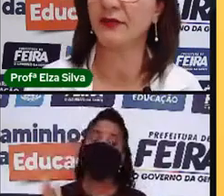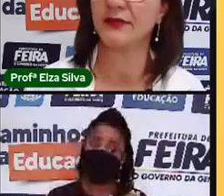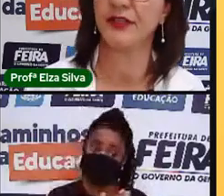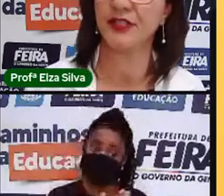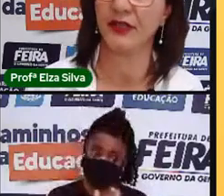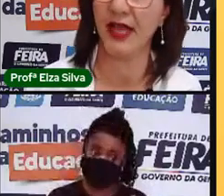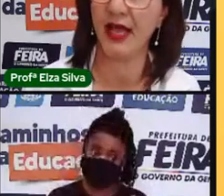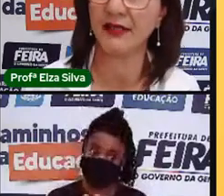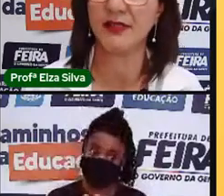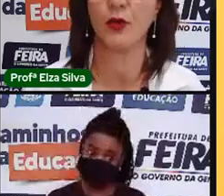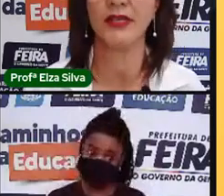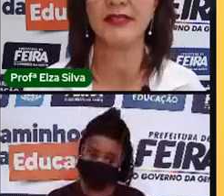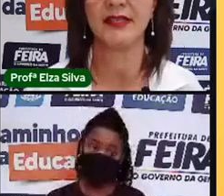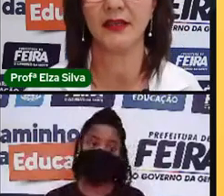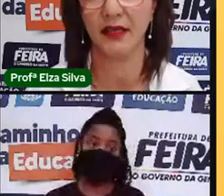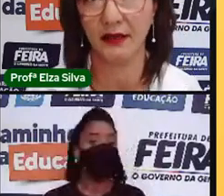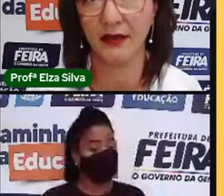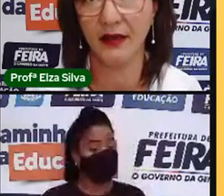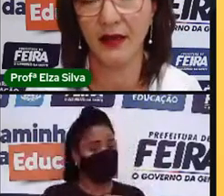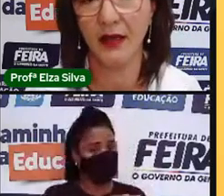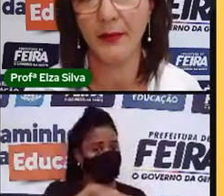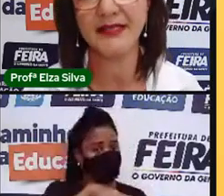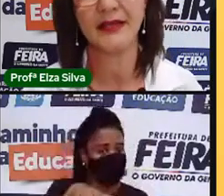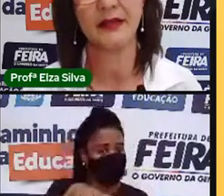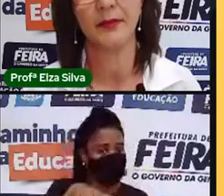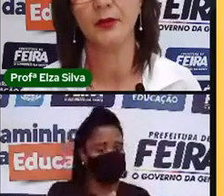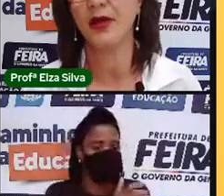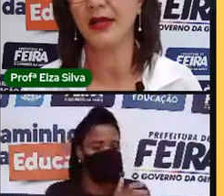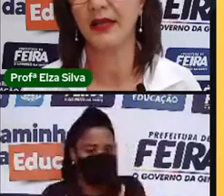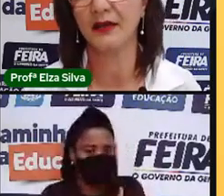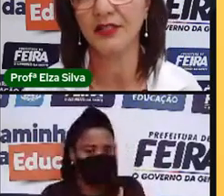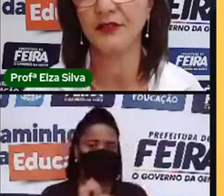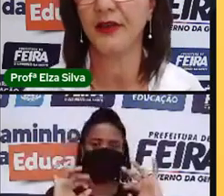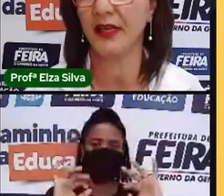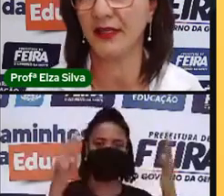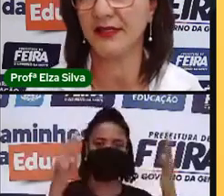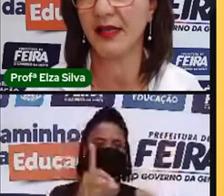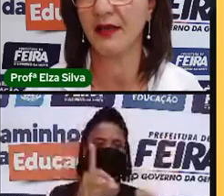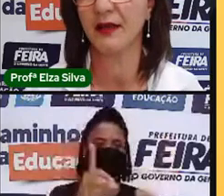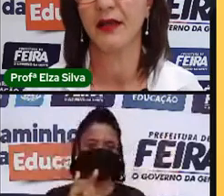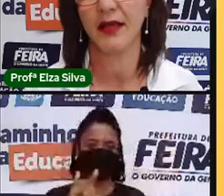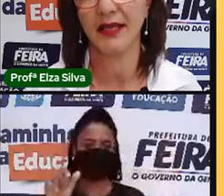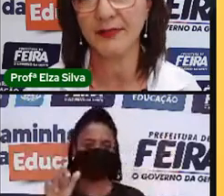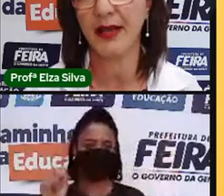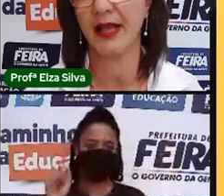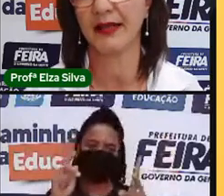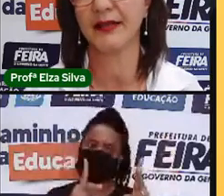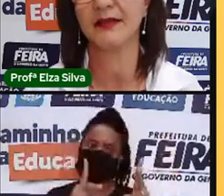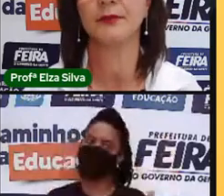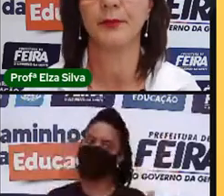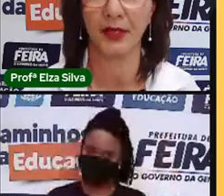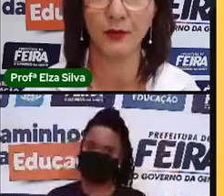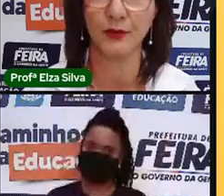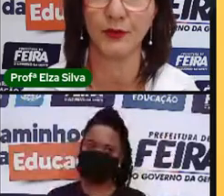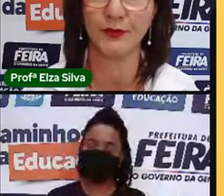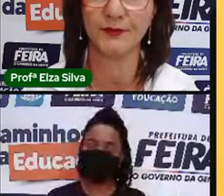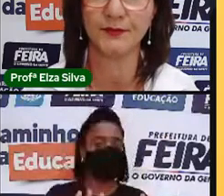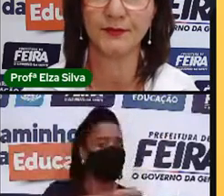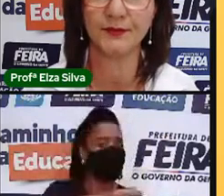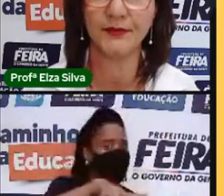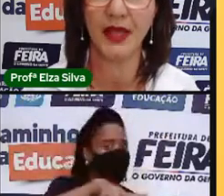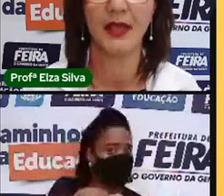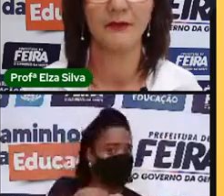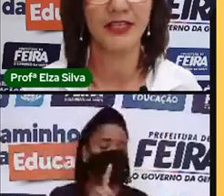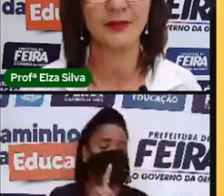feriados e festividades coincidem, mas há também uma grande diferença espalhada pelo mundo.